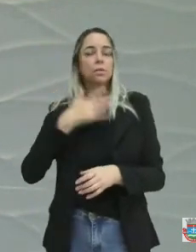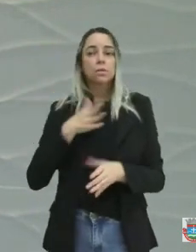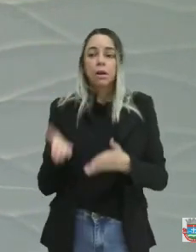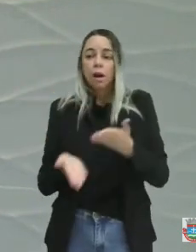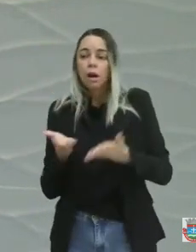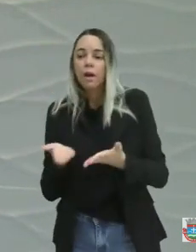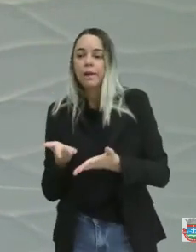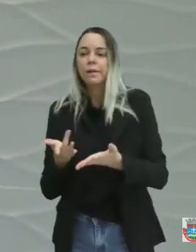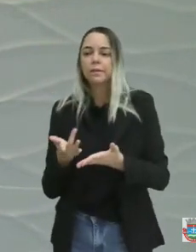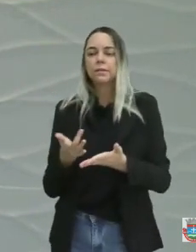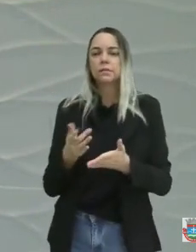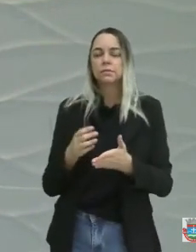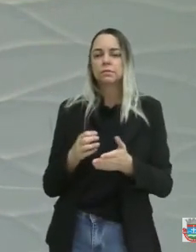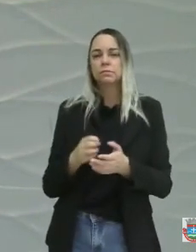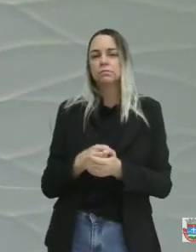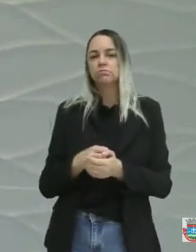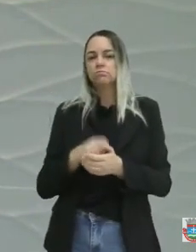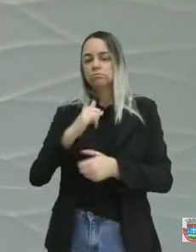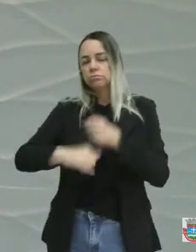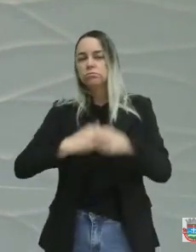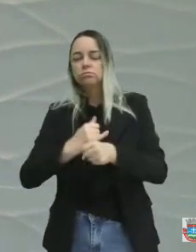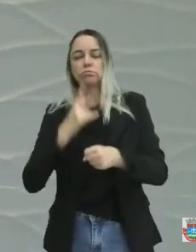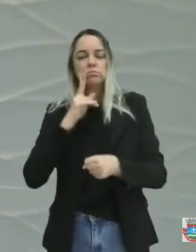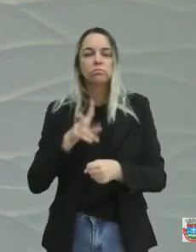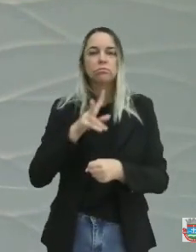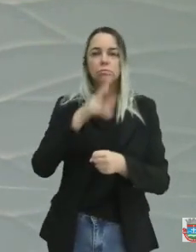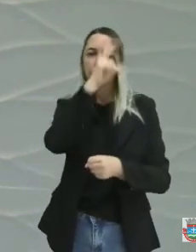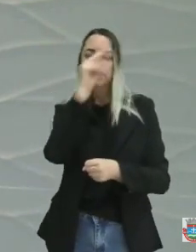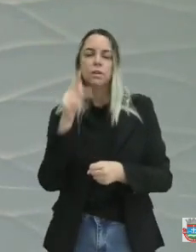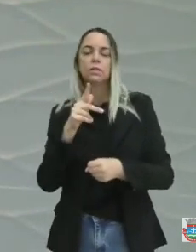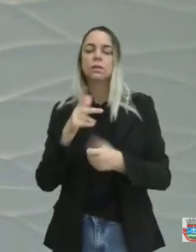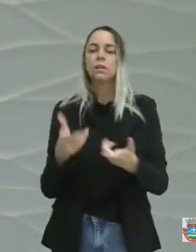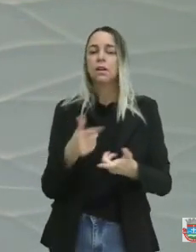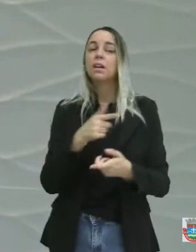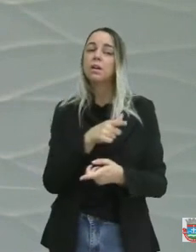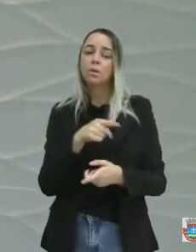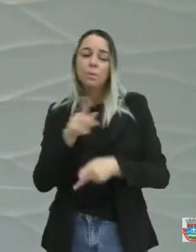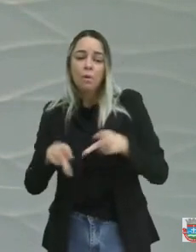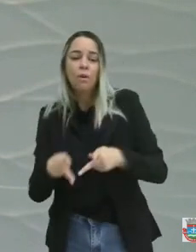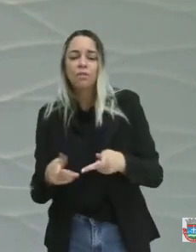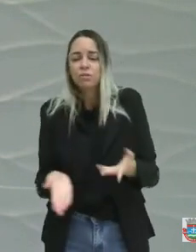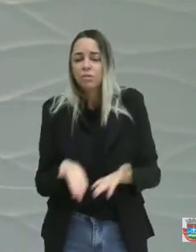Não está sabendo cuidar do povo, não. Nosso povo está muito mal cuidado.